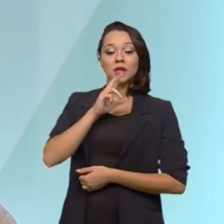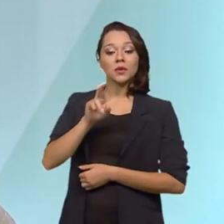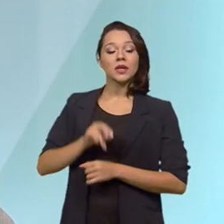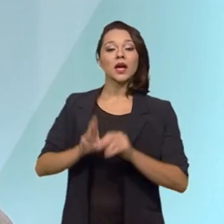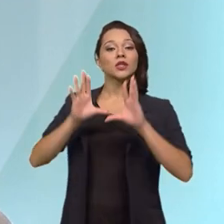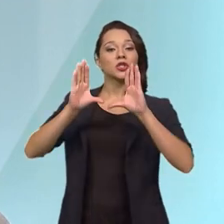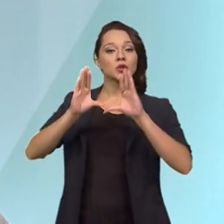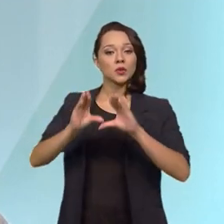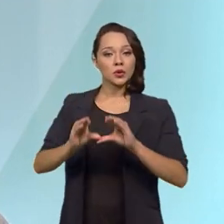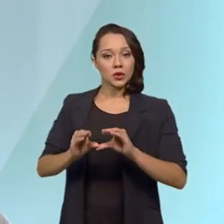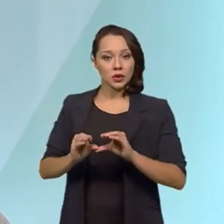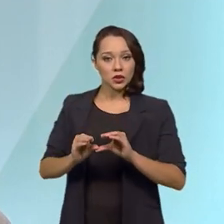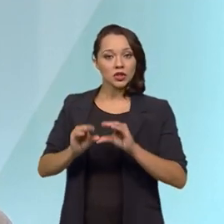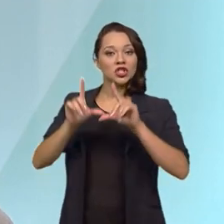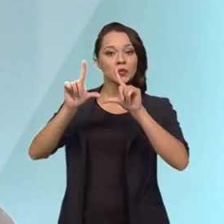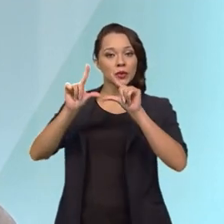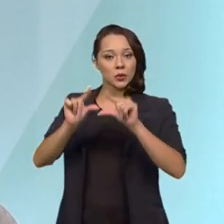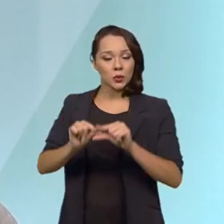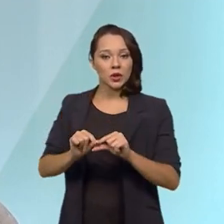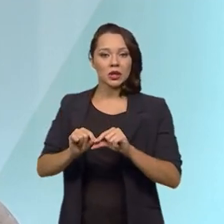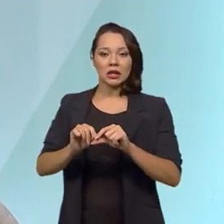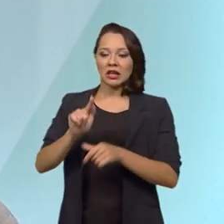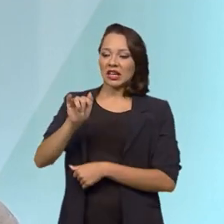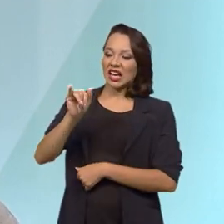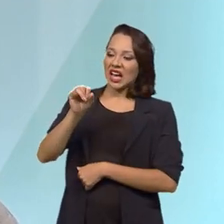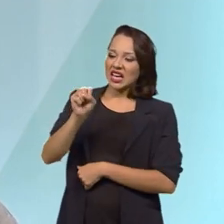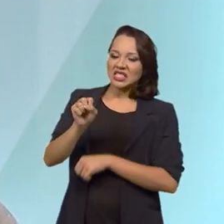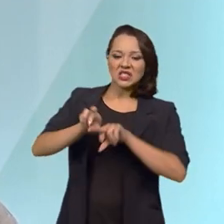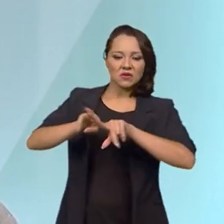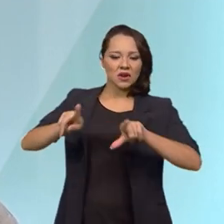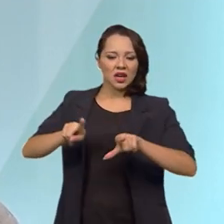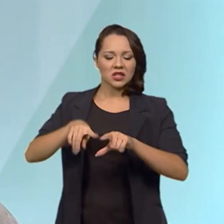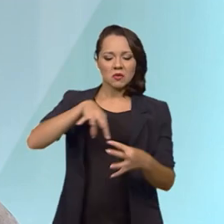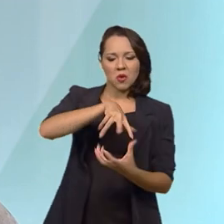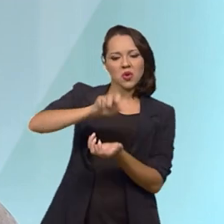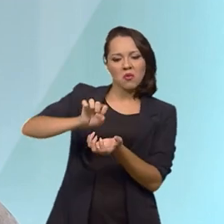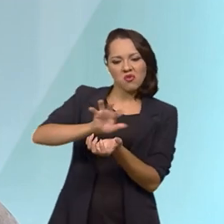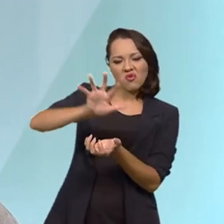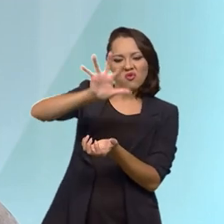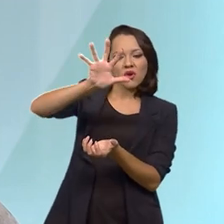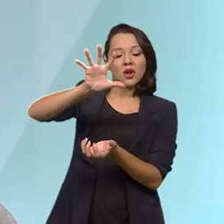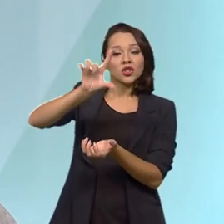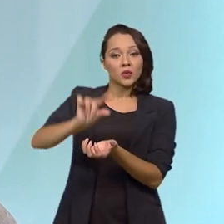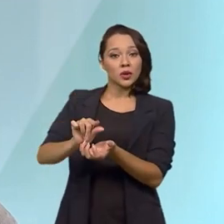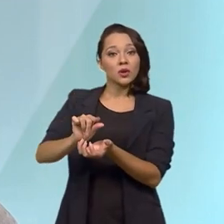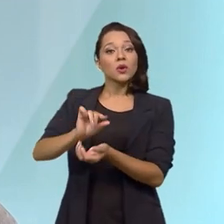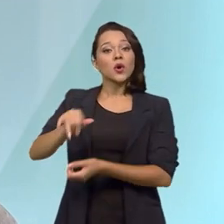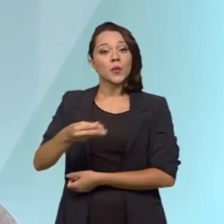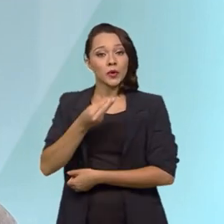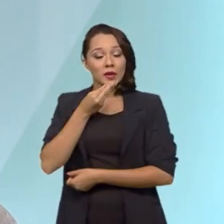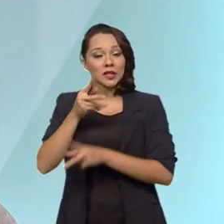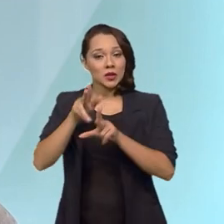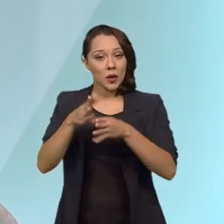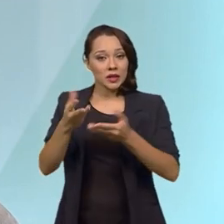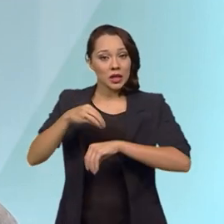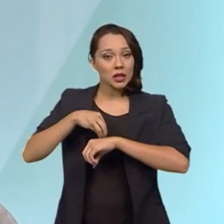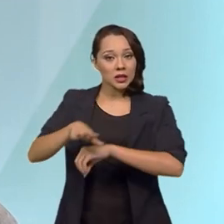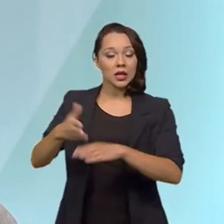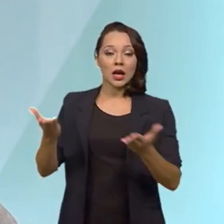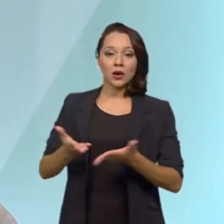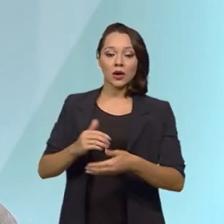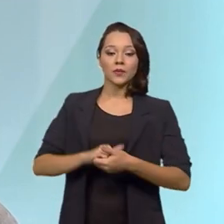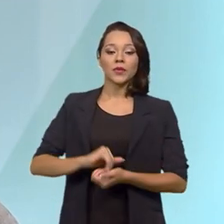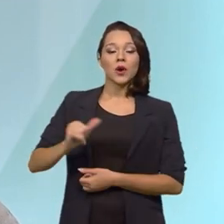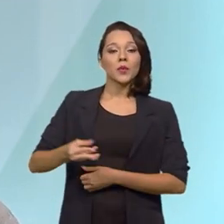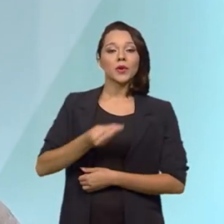redução da emissão de gases através de oportunidades como essa que a gente está lançando agora, a